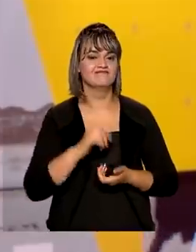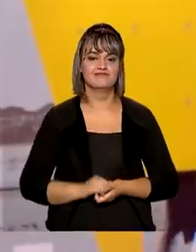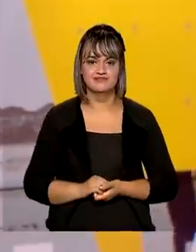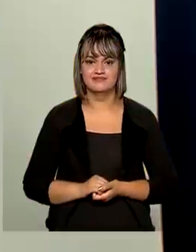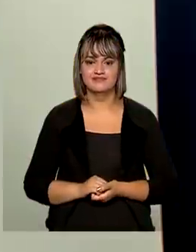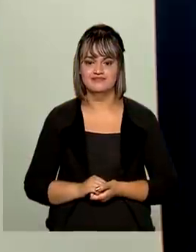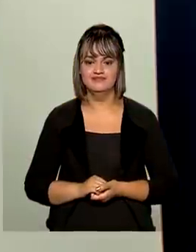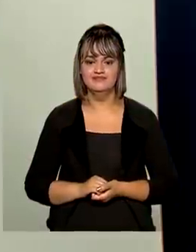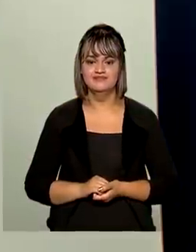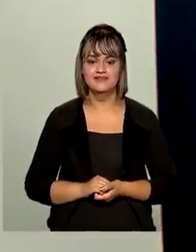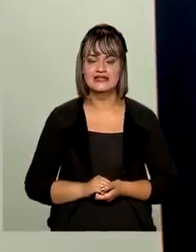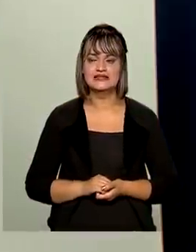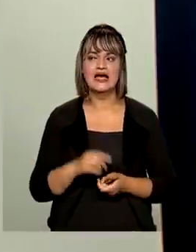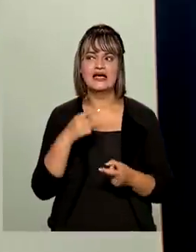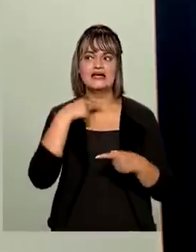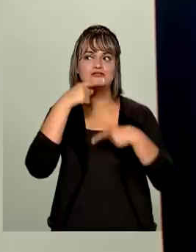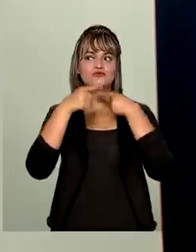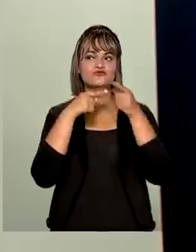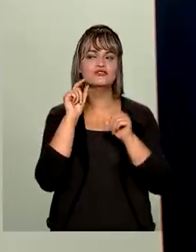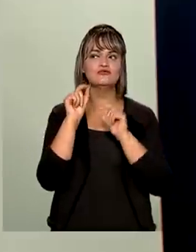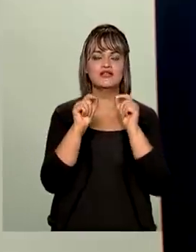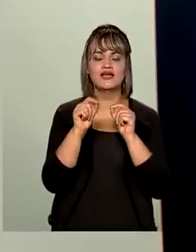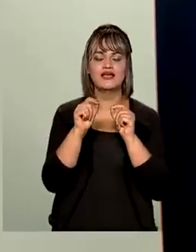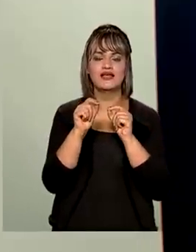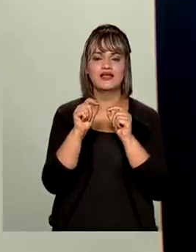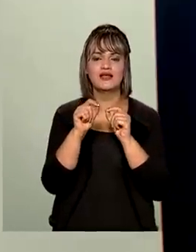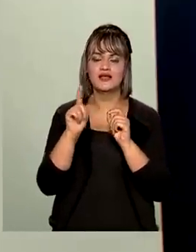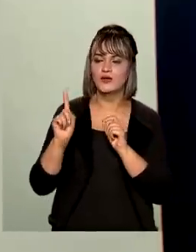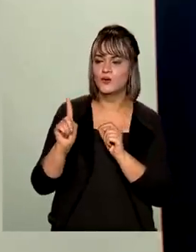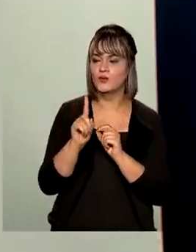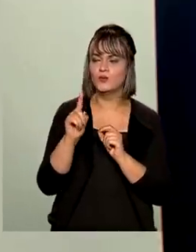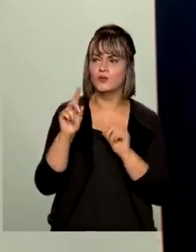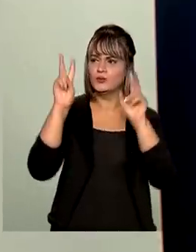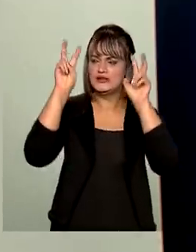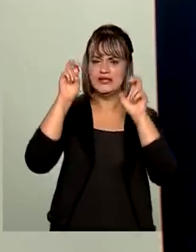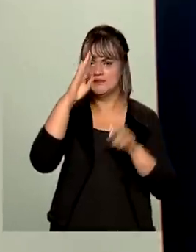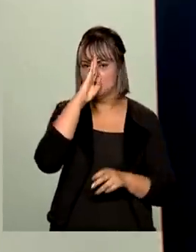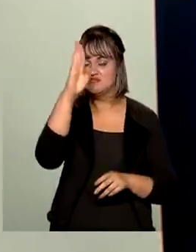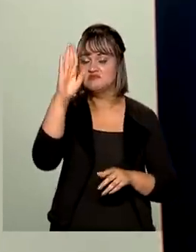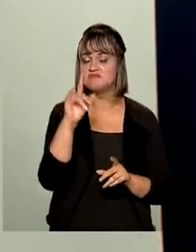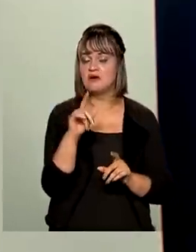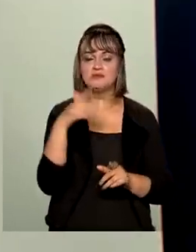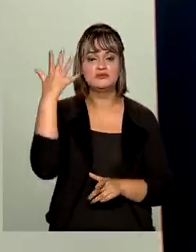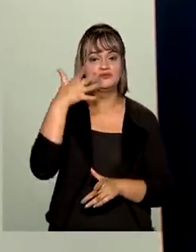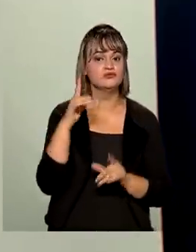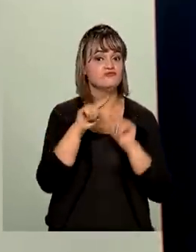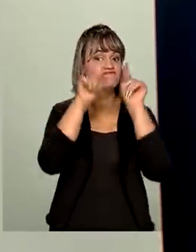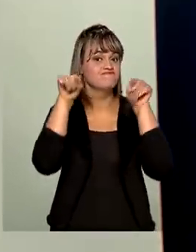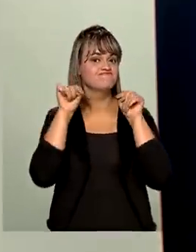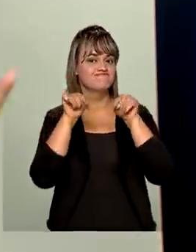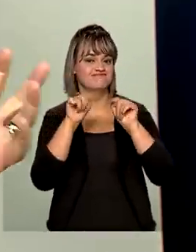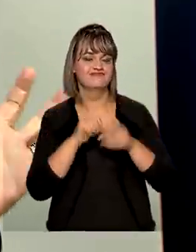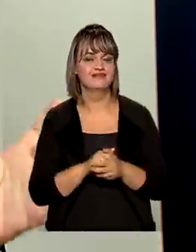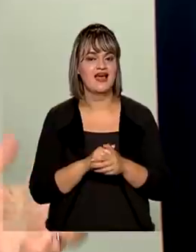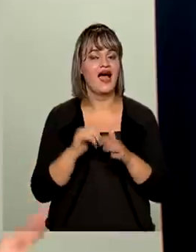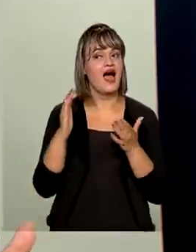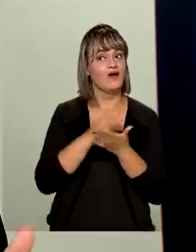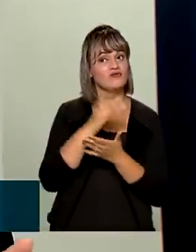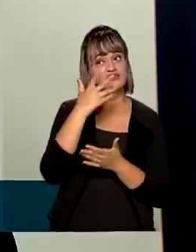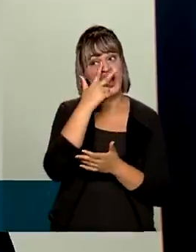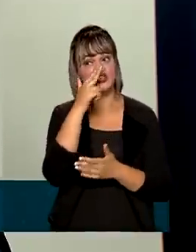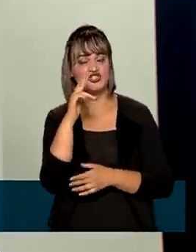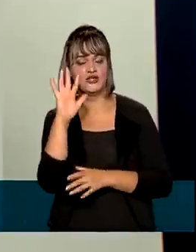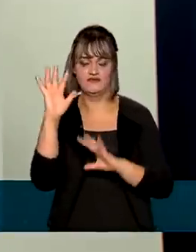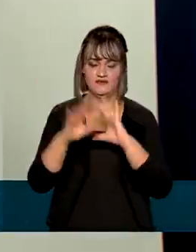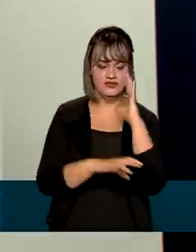A grande dúvida, no entanto, é qual será o tema dominante no discurso brasileiro. Alguns apostam no